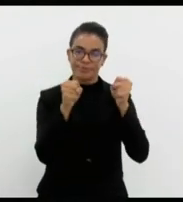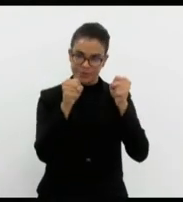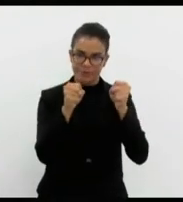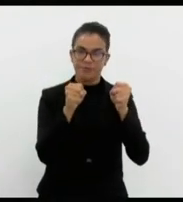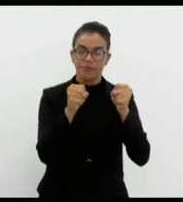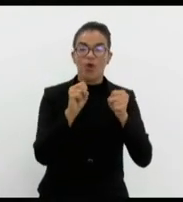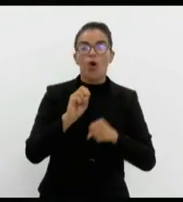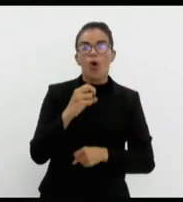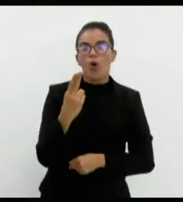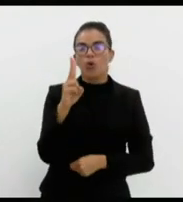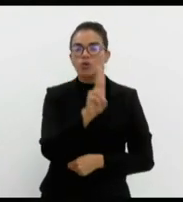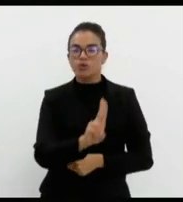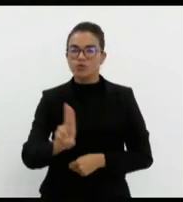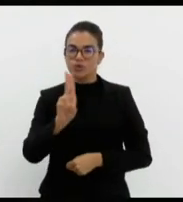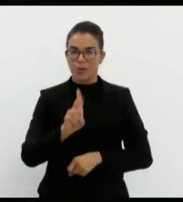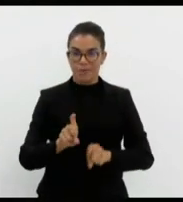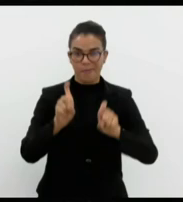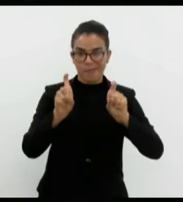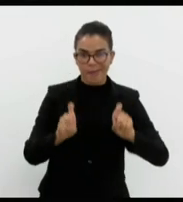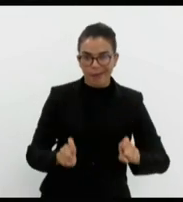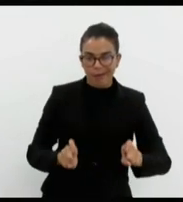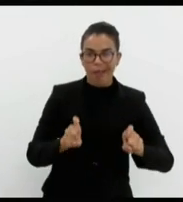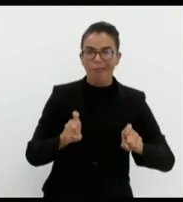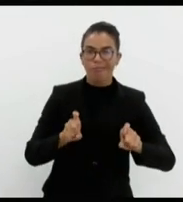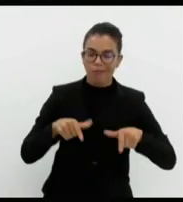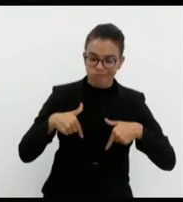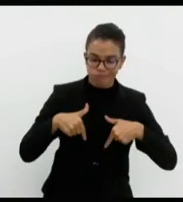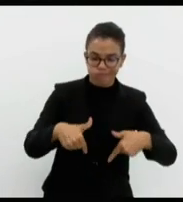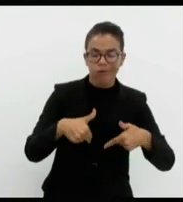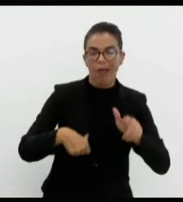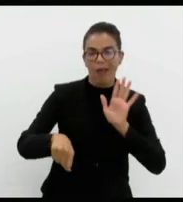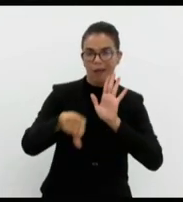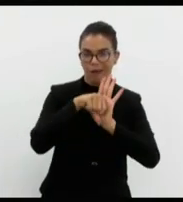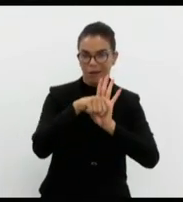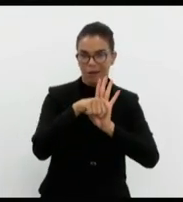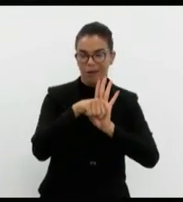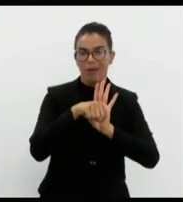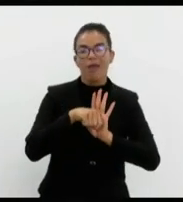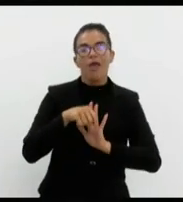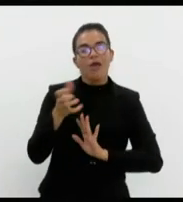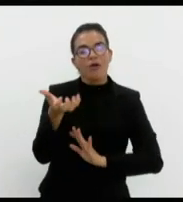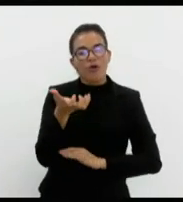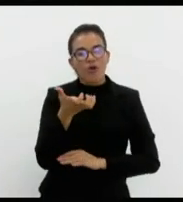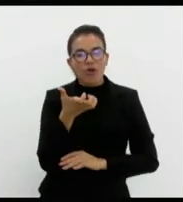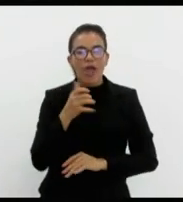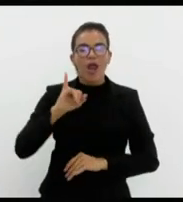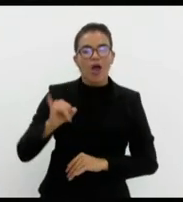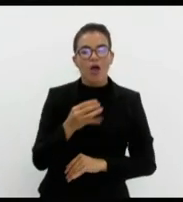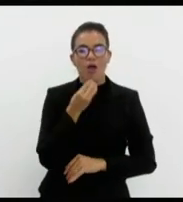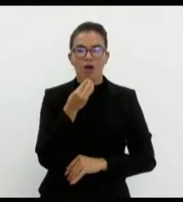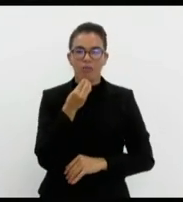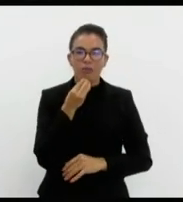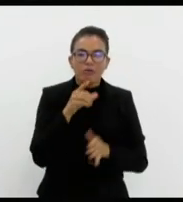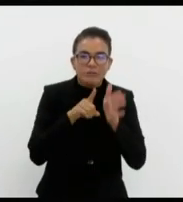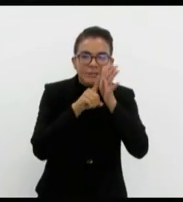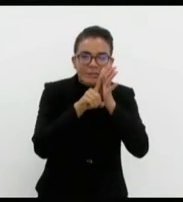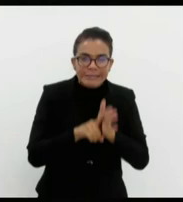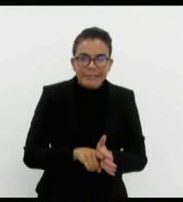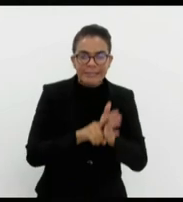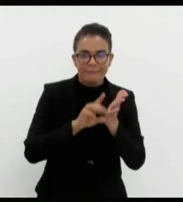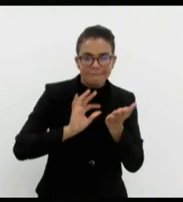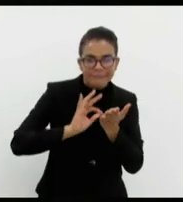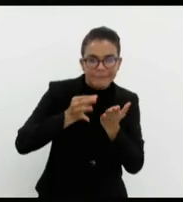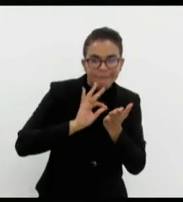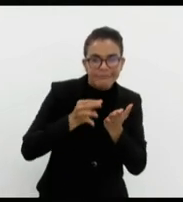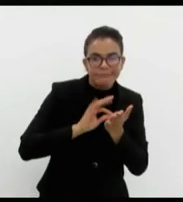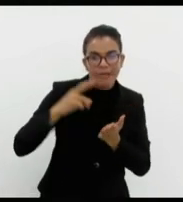utilizei meu mandato para cometer qualquer tipo de crime. Quero apenas ter a oportunidade de ter acesso ao inteiro teor da investigação para que eu